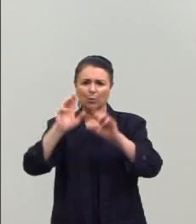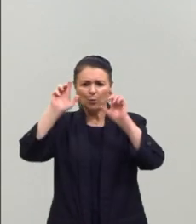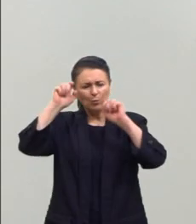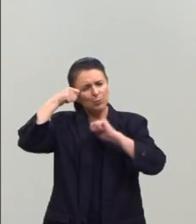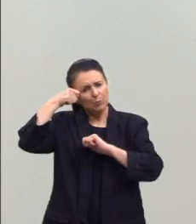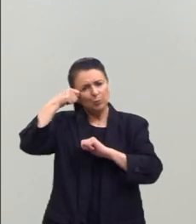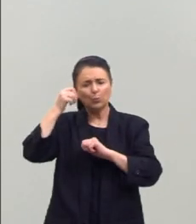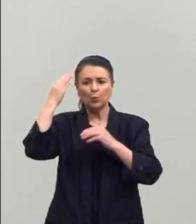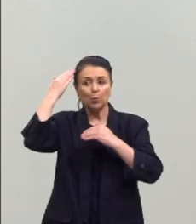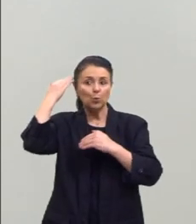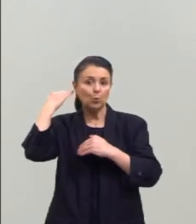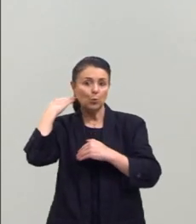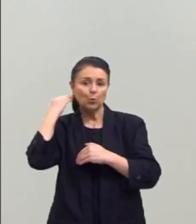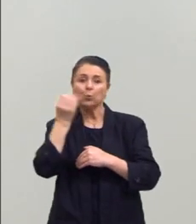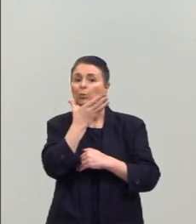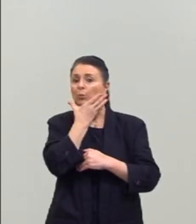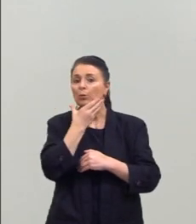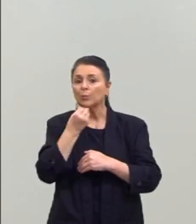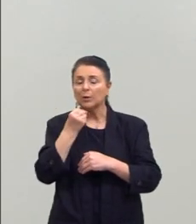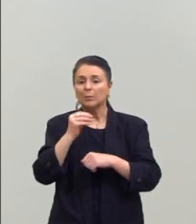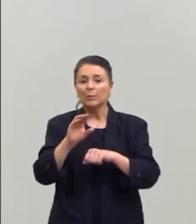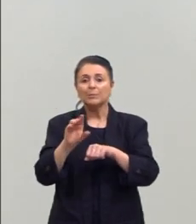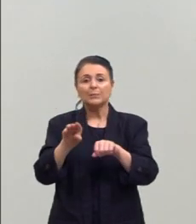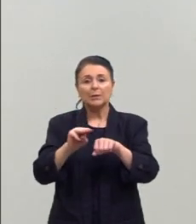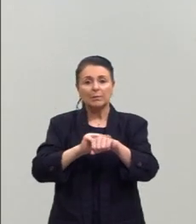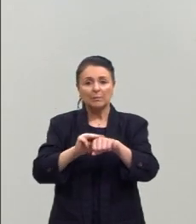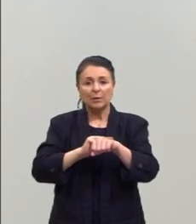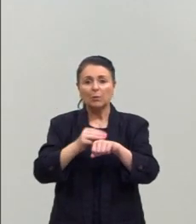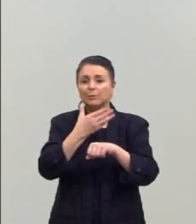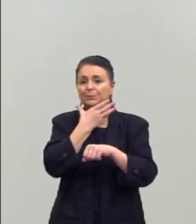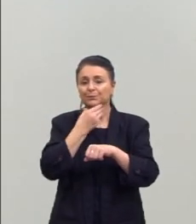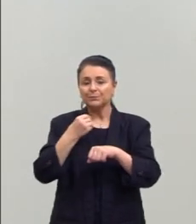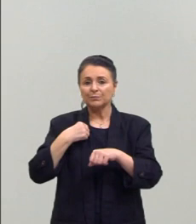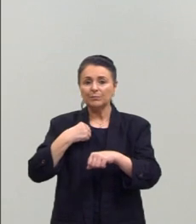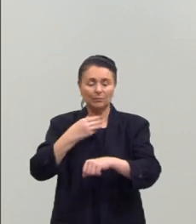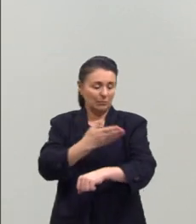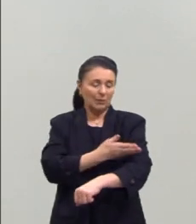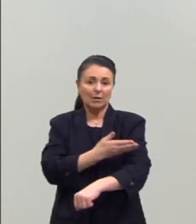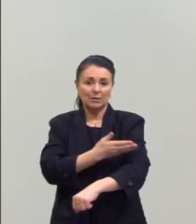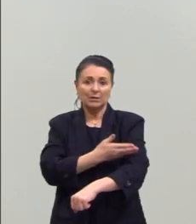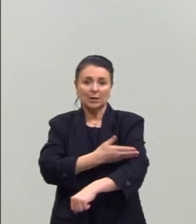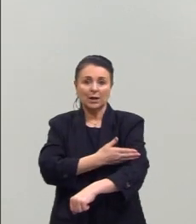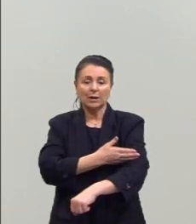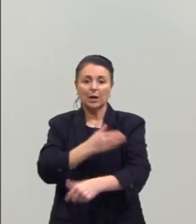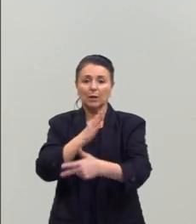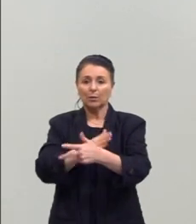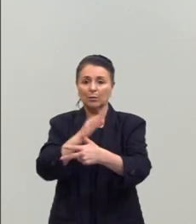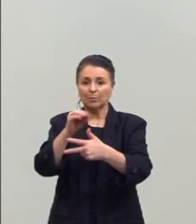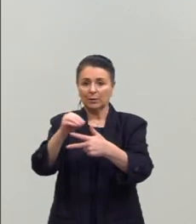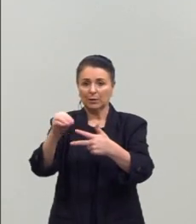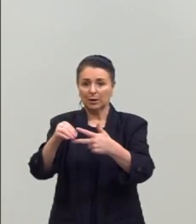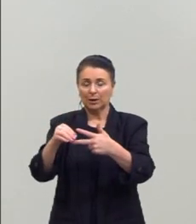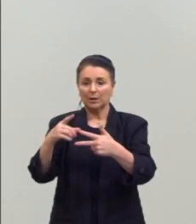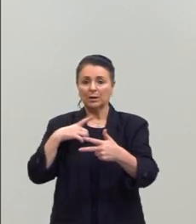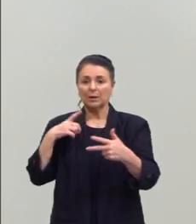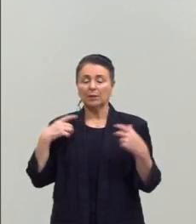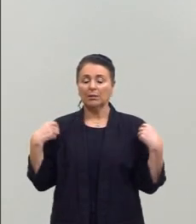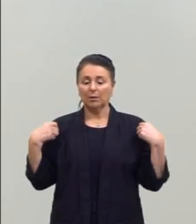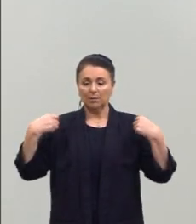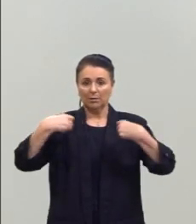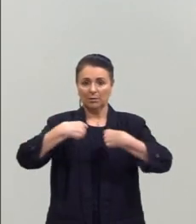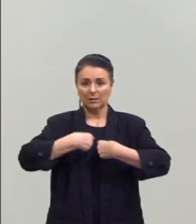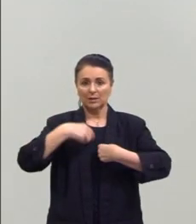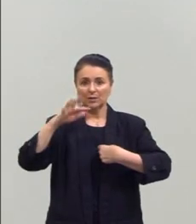curto, a barba também castanha, mais comprida. Eu estou com a camiseta magenta do Pré-Enem, por cima dela, uma camisa preta de